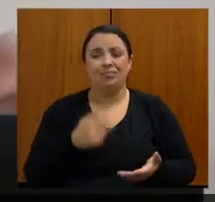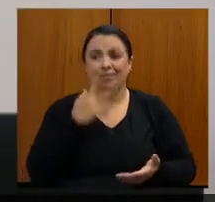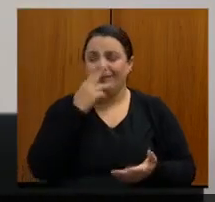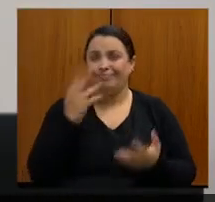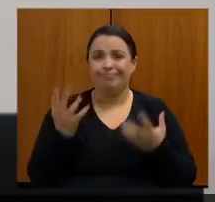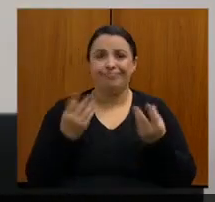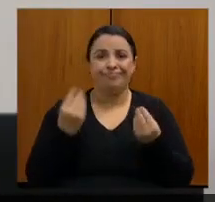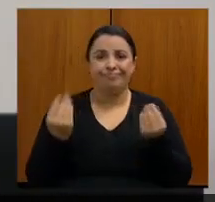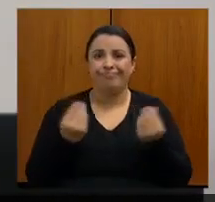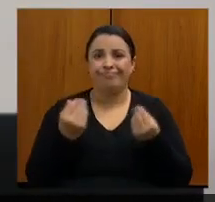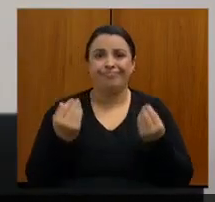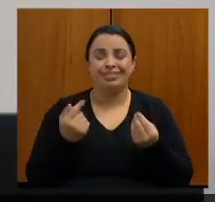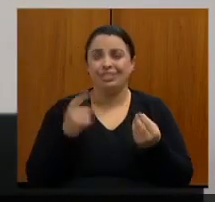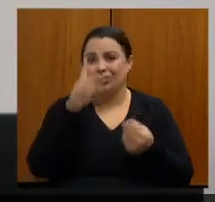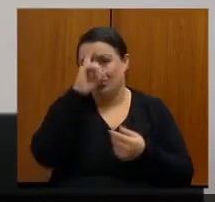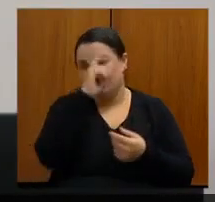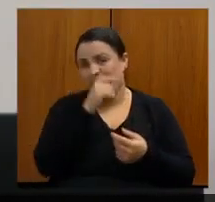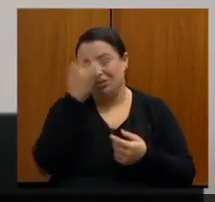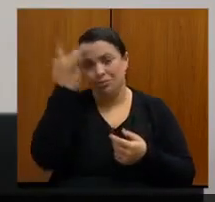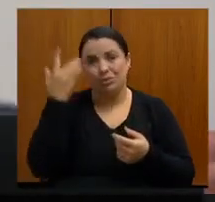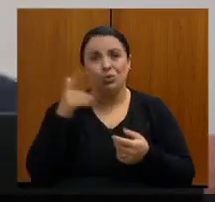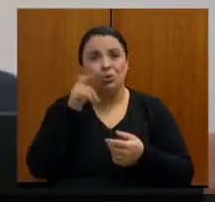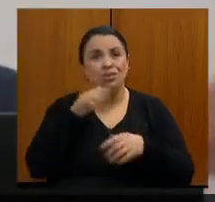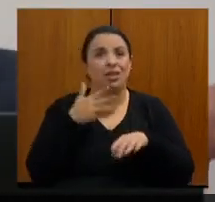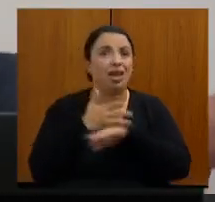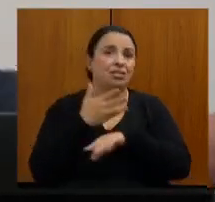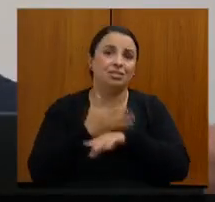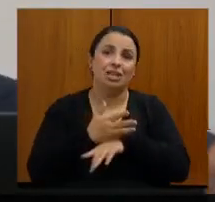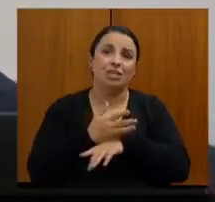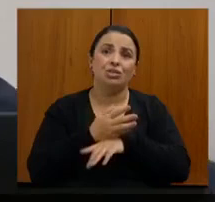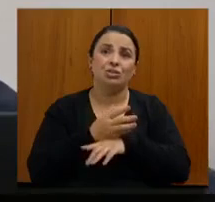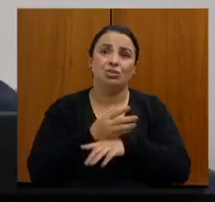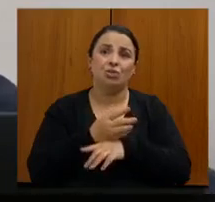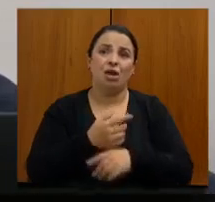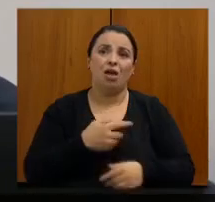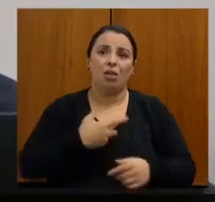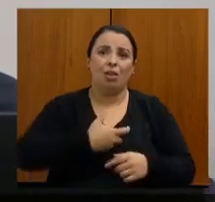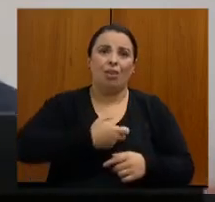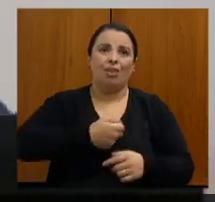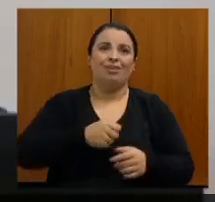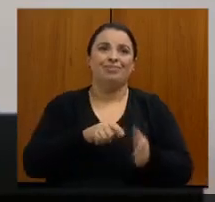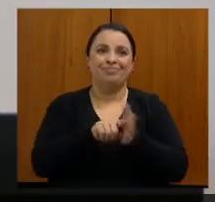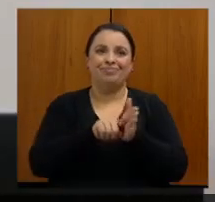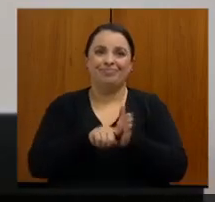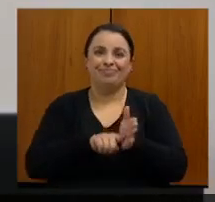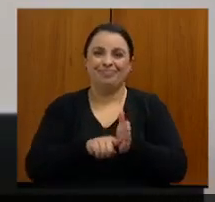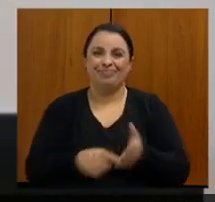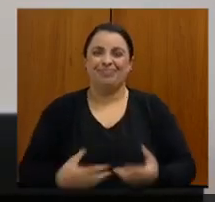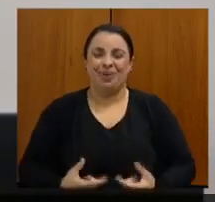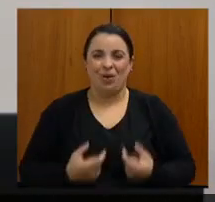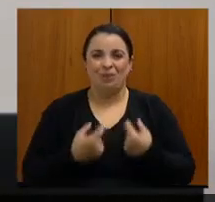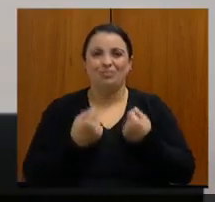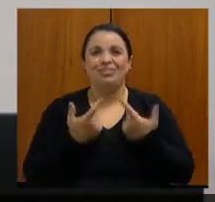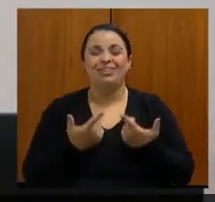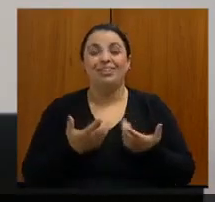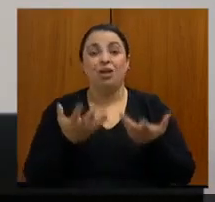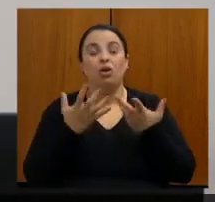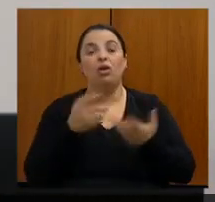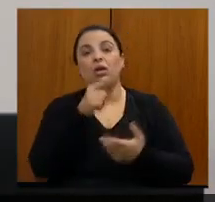esses pacientes terem acesso à biópsia. Então, Fábio, eu gostaria aqui de ouvir você nesse momento, e depois passo aqui a palavra ao